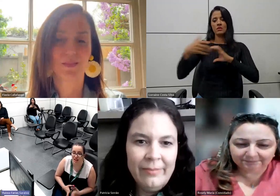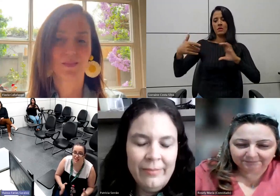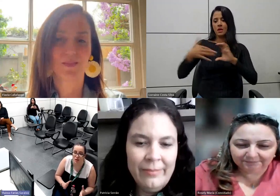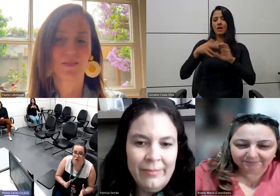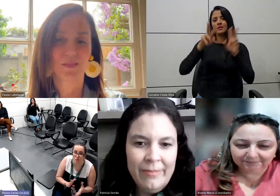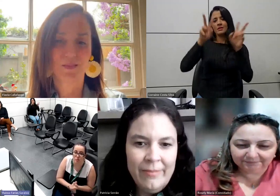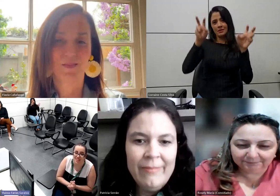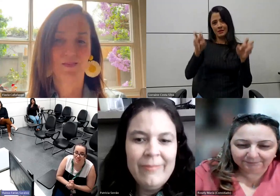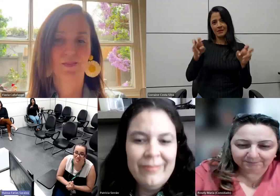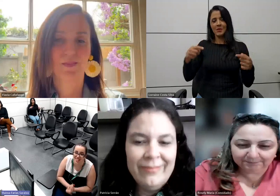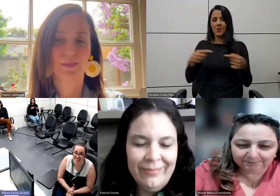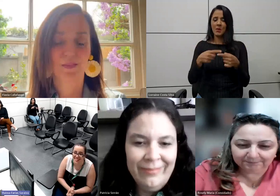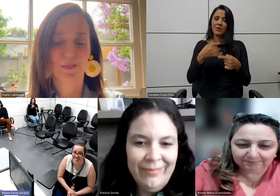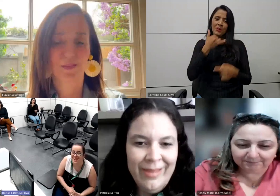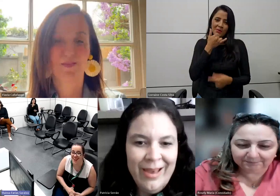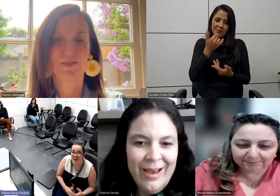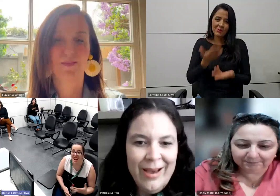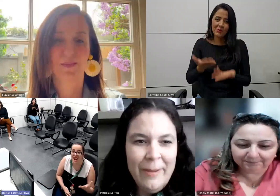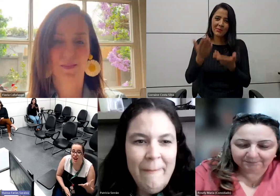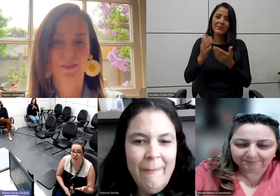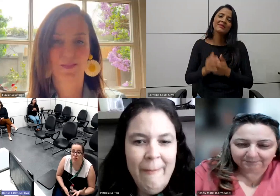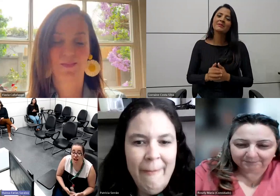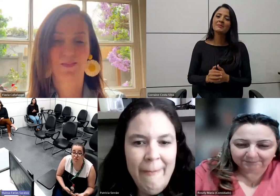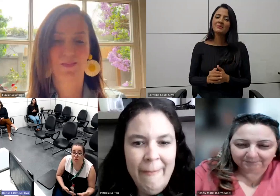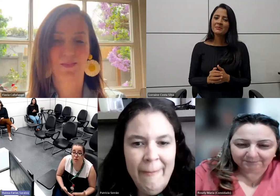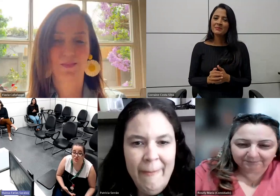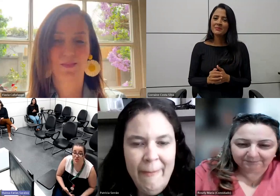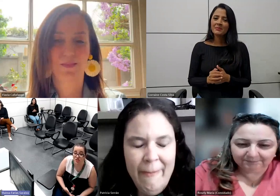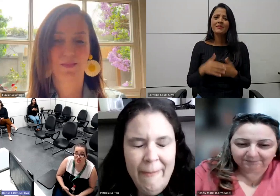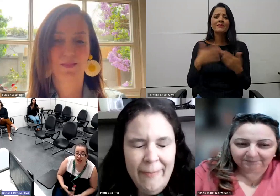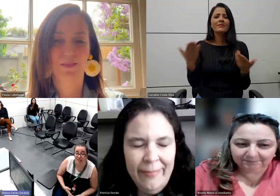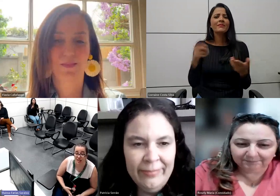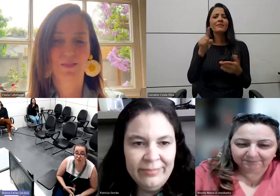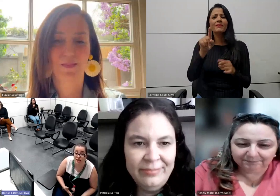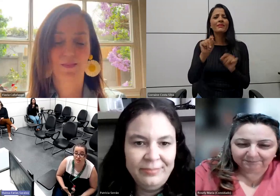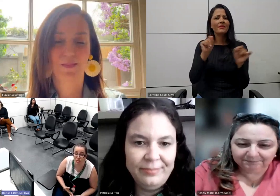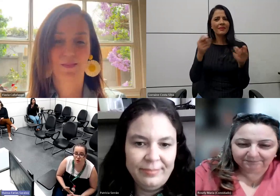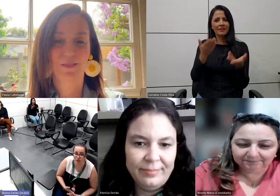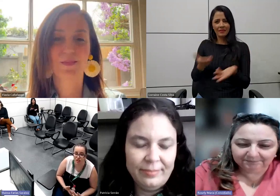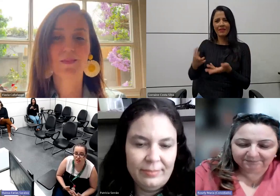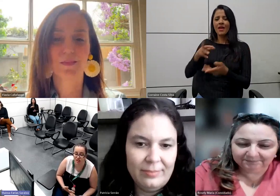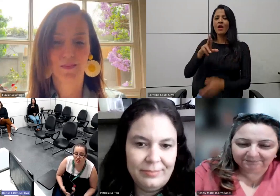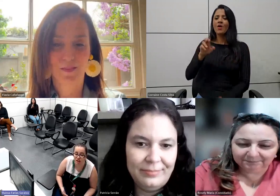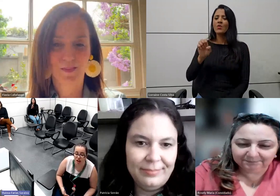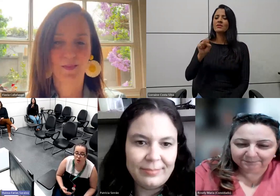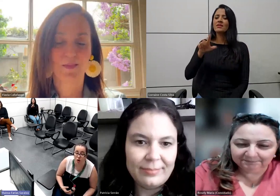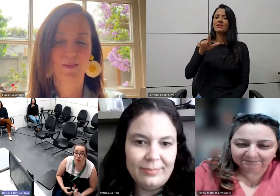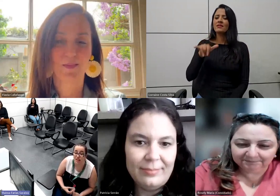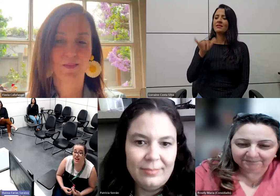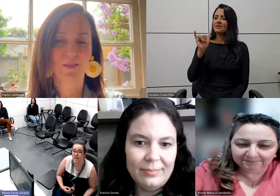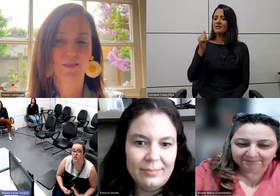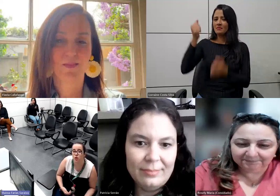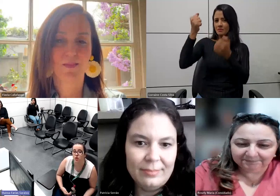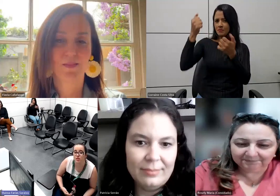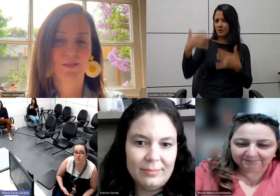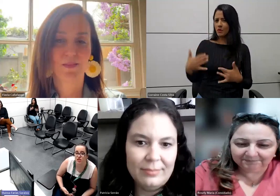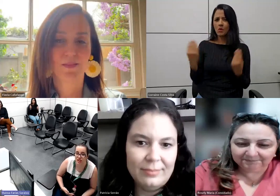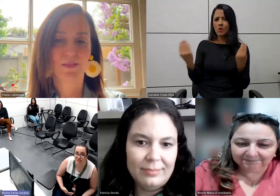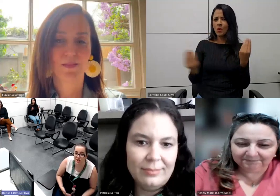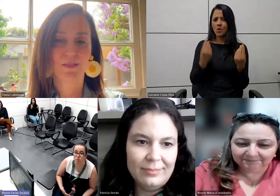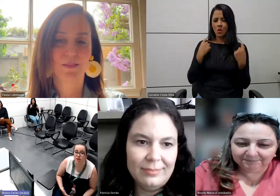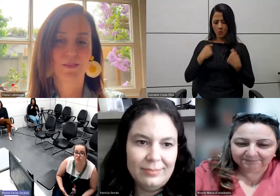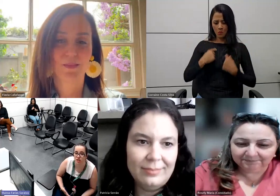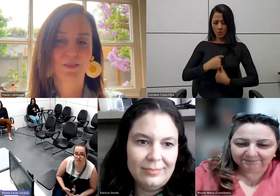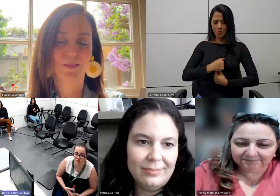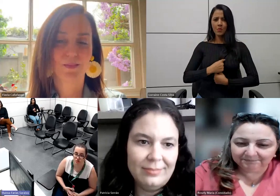assuntos, tá? Então, perdão aí. Flávia, a partir disso que a Roseli falou com a gente, como é que entra o cordão